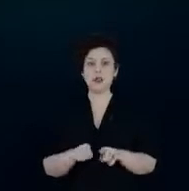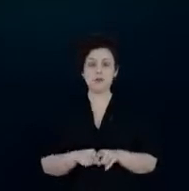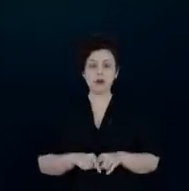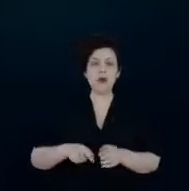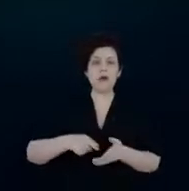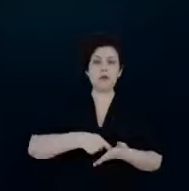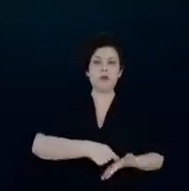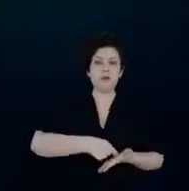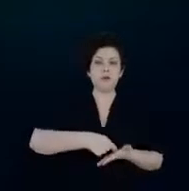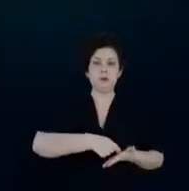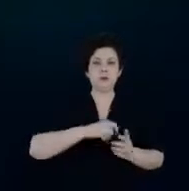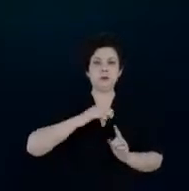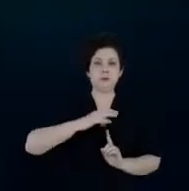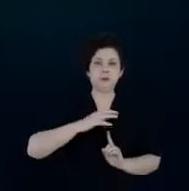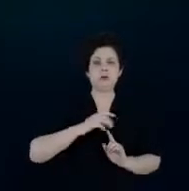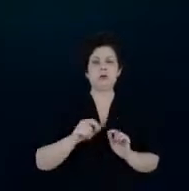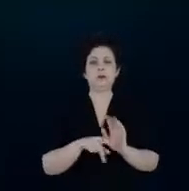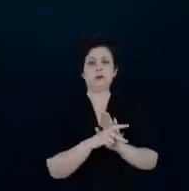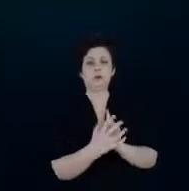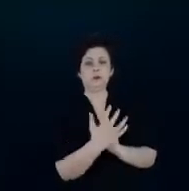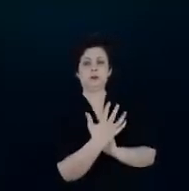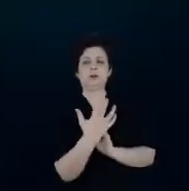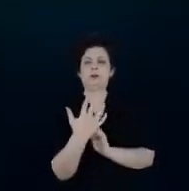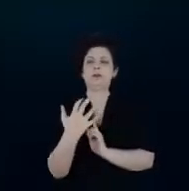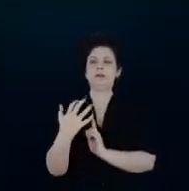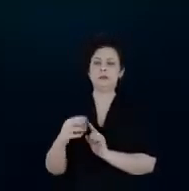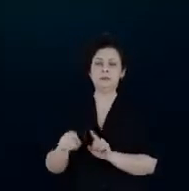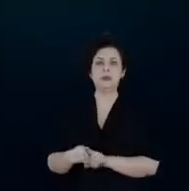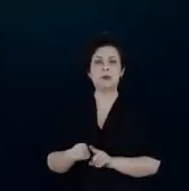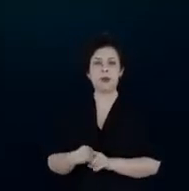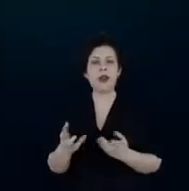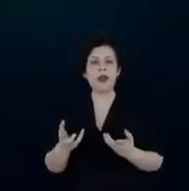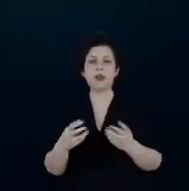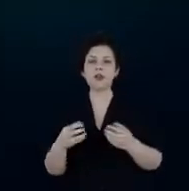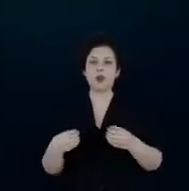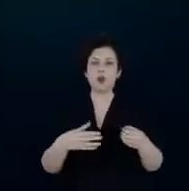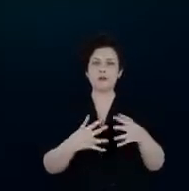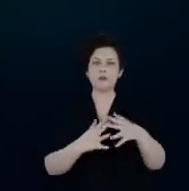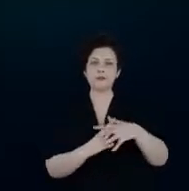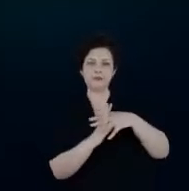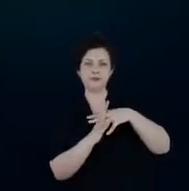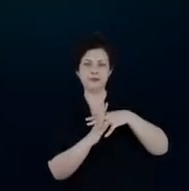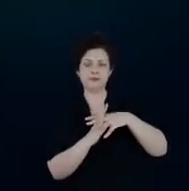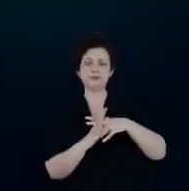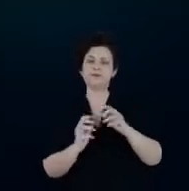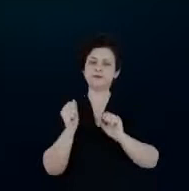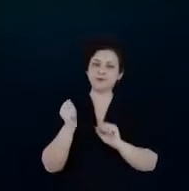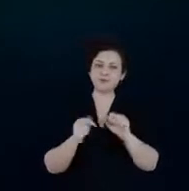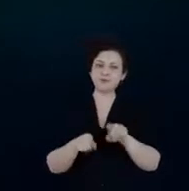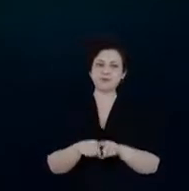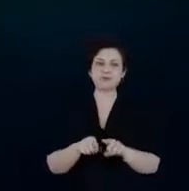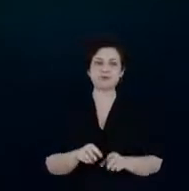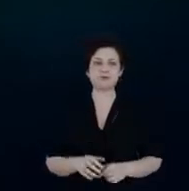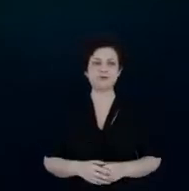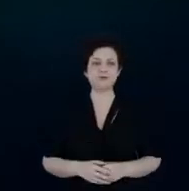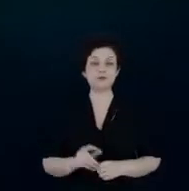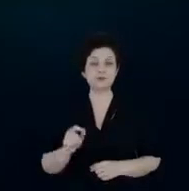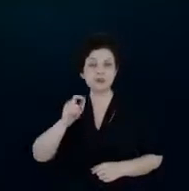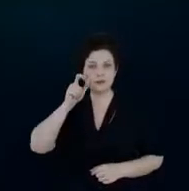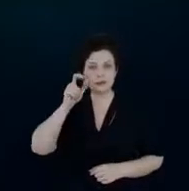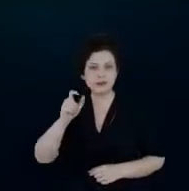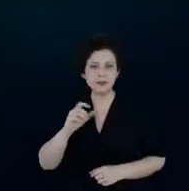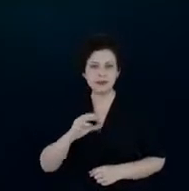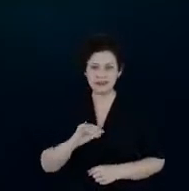mercado para redução de custos de produção com a modernização da nossa indústria um fator interessante a gente está falando aqui no